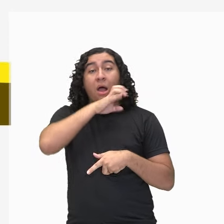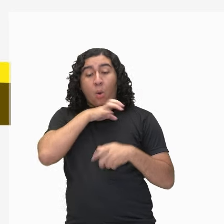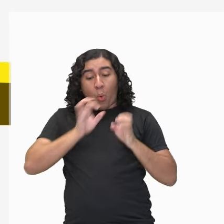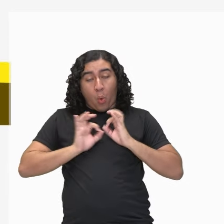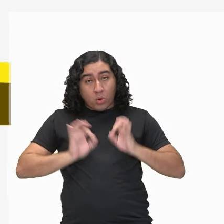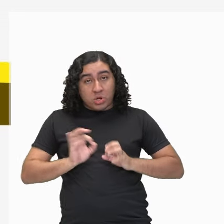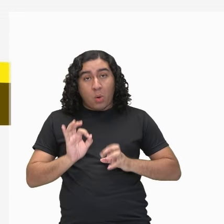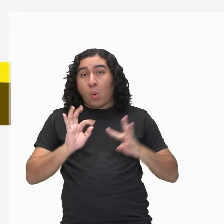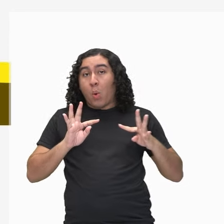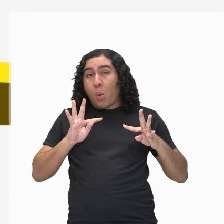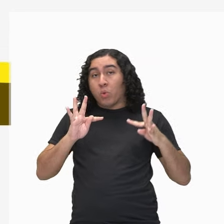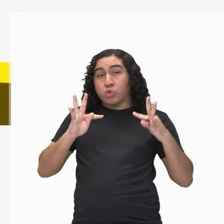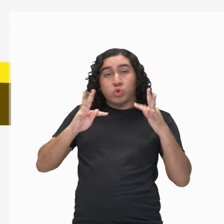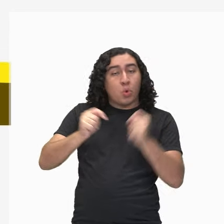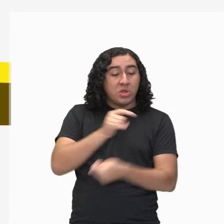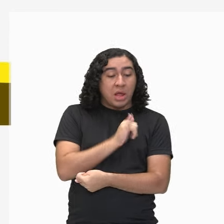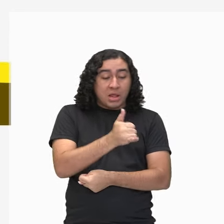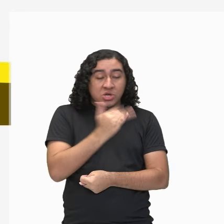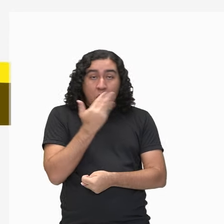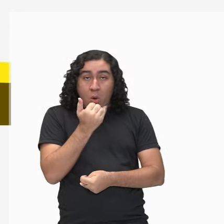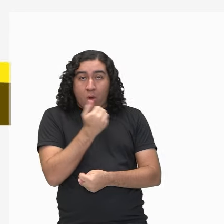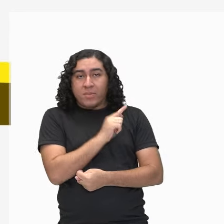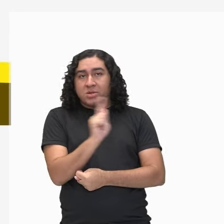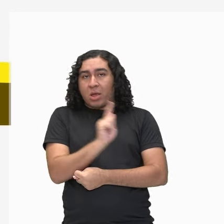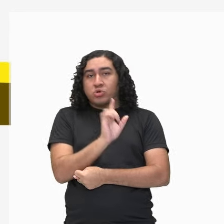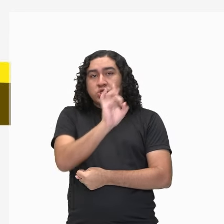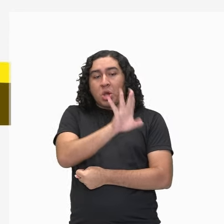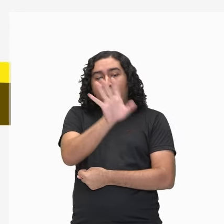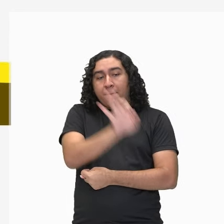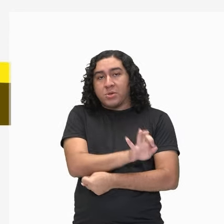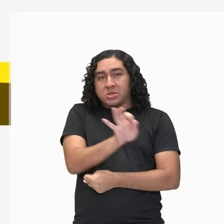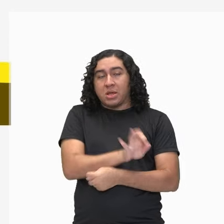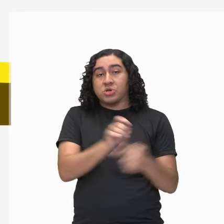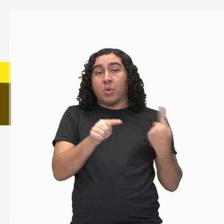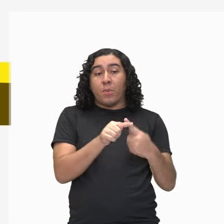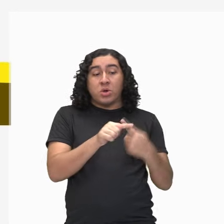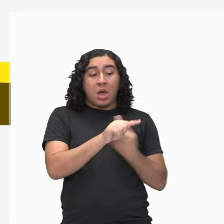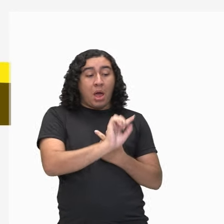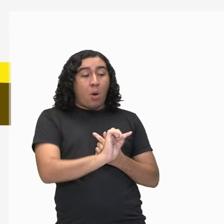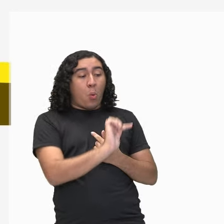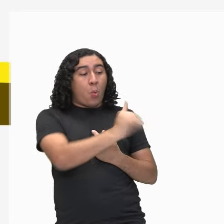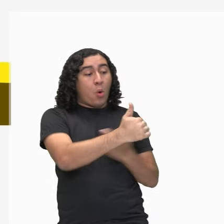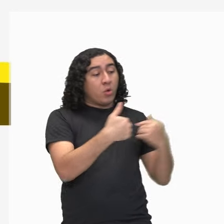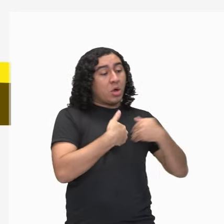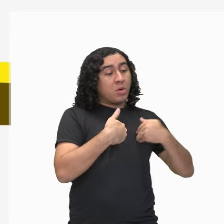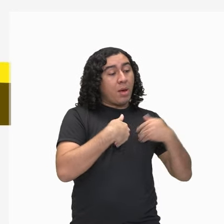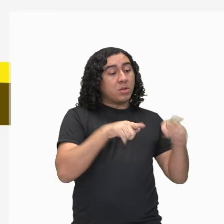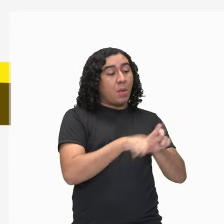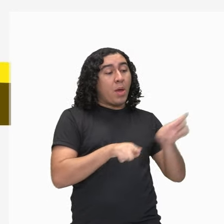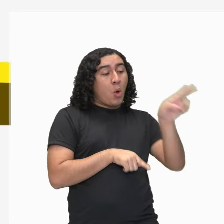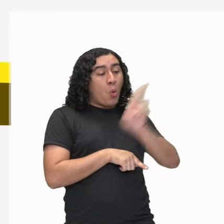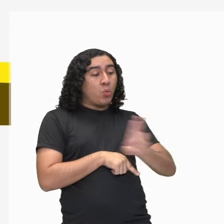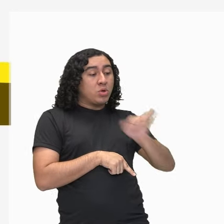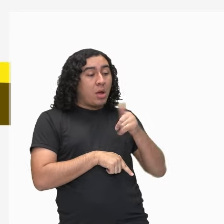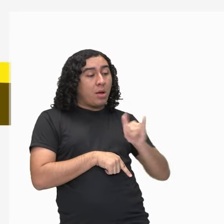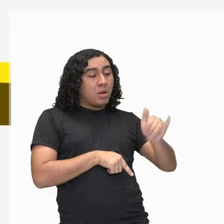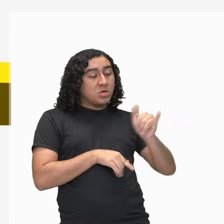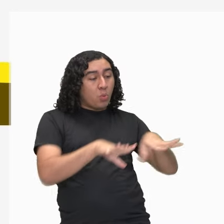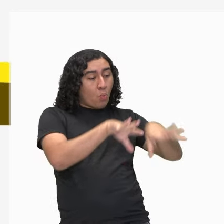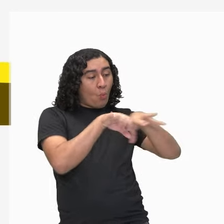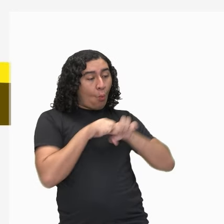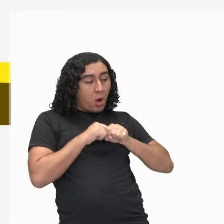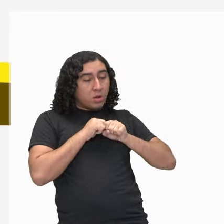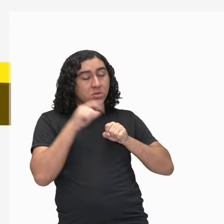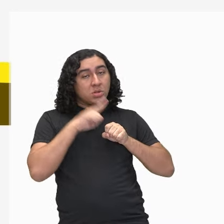energia. É somente uma parte, porque a anta também, ela vai utilizar a energia que ela está se alimentando para se